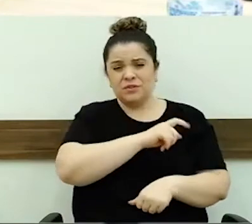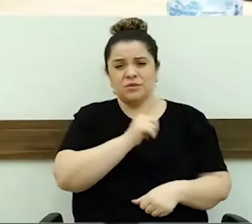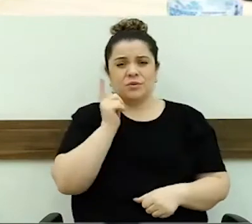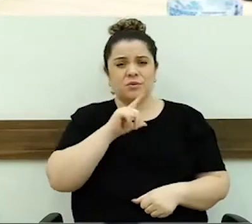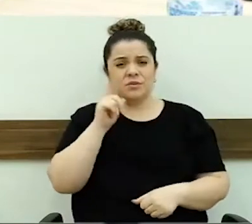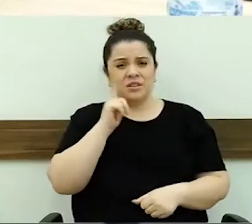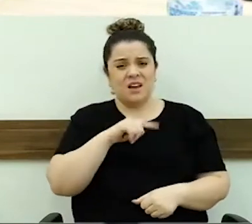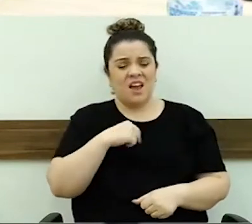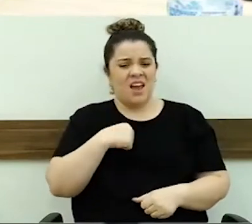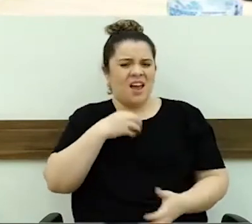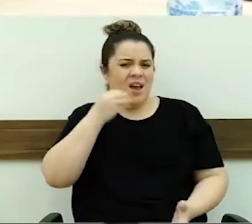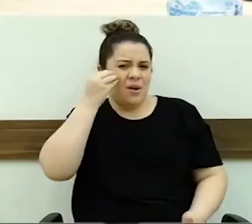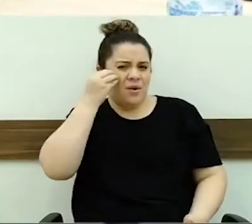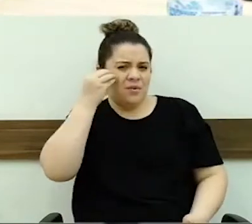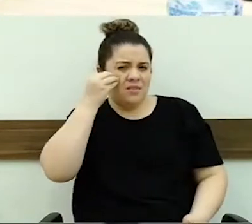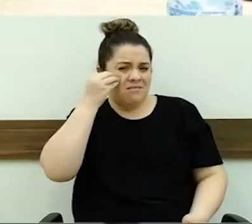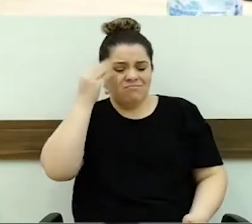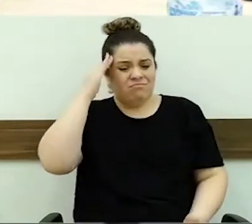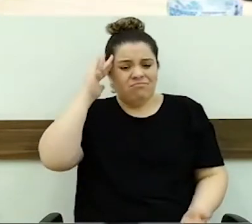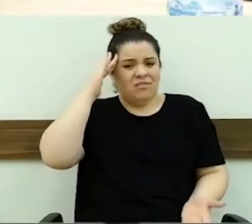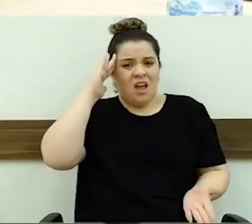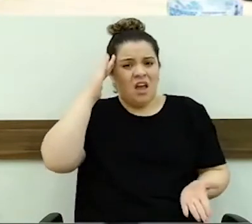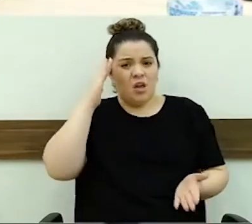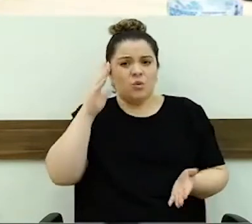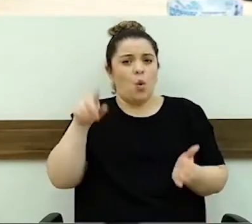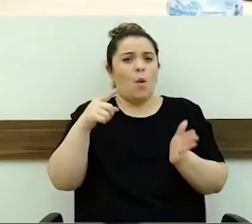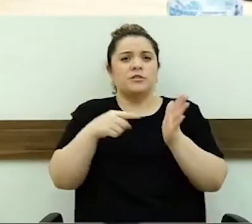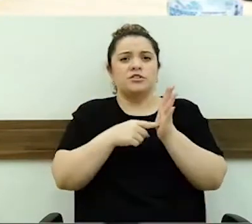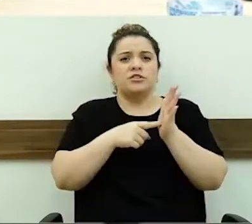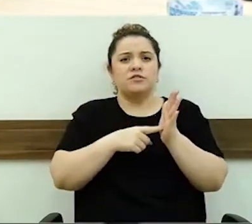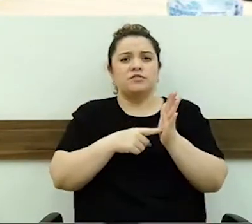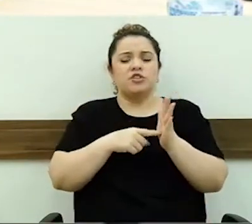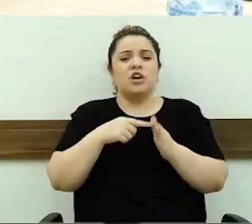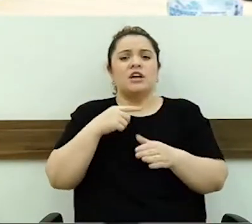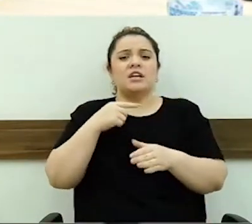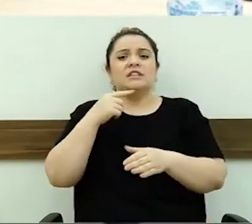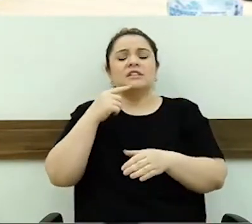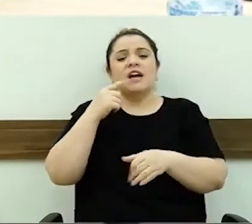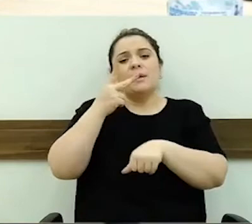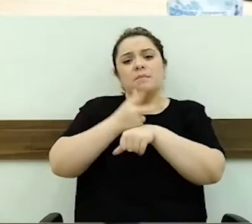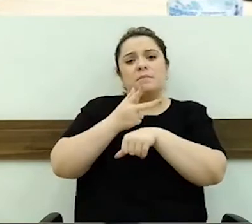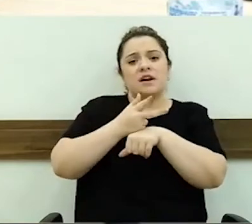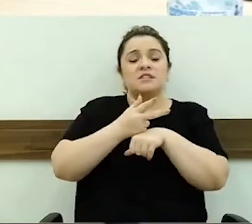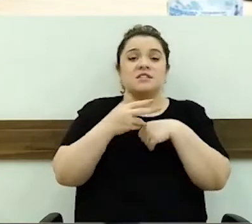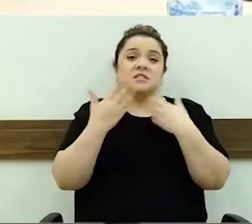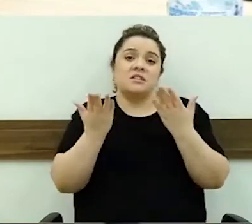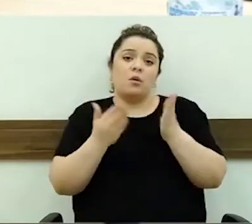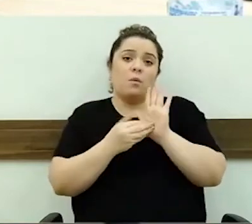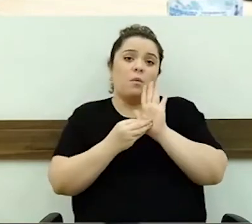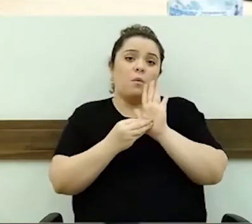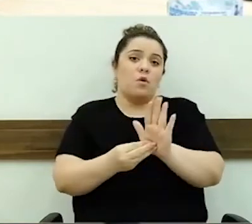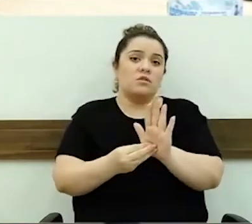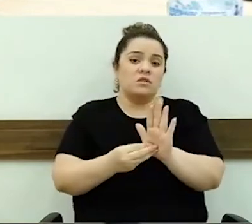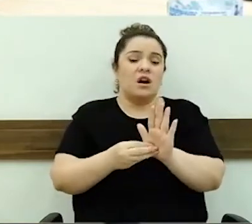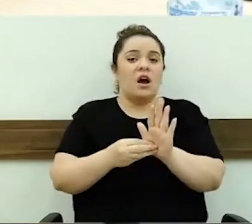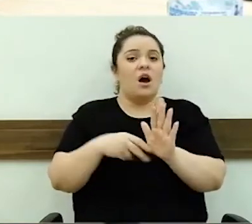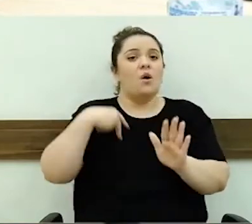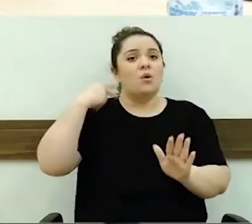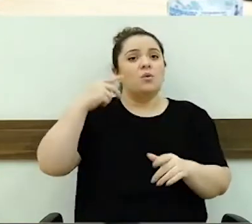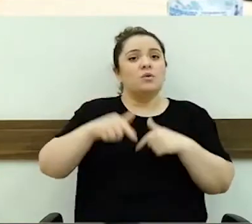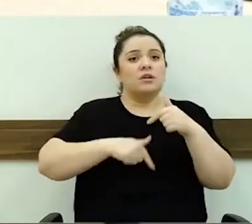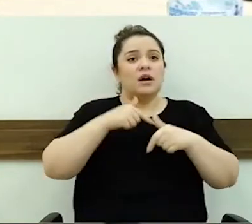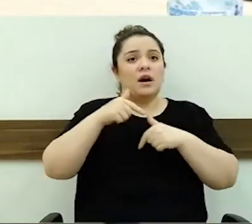nem entendo, na verdade, o objetivo da imprensa, se não mostrar o trabalho dos vereadores. Mas, dois, inclusive,